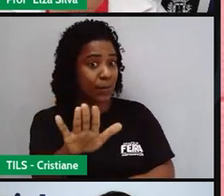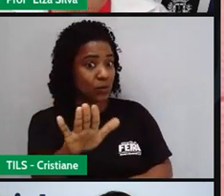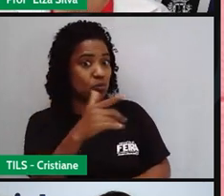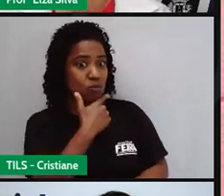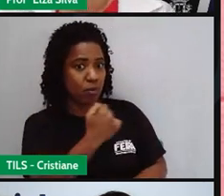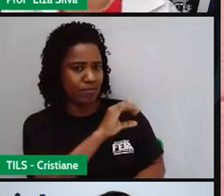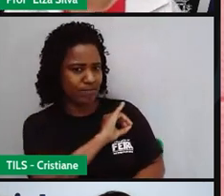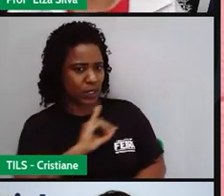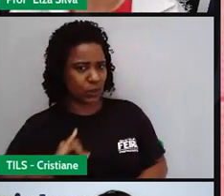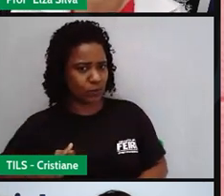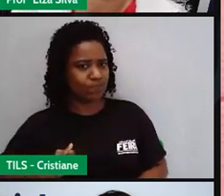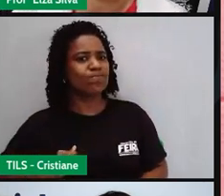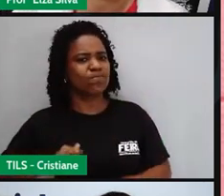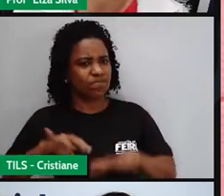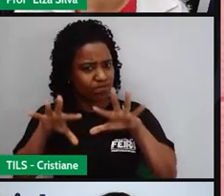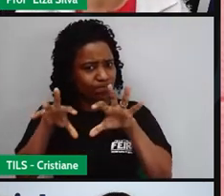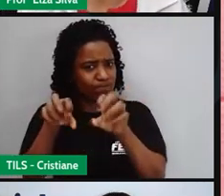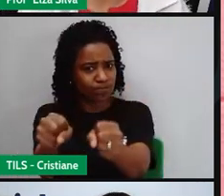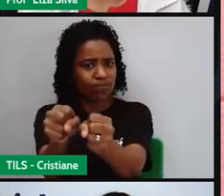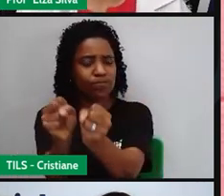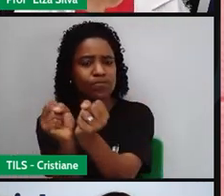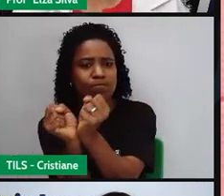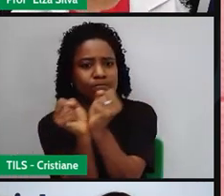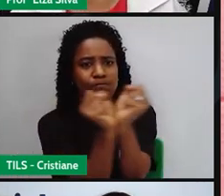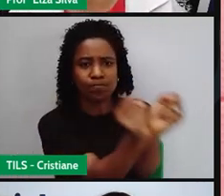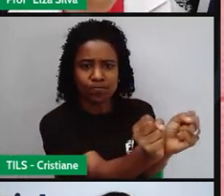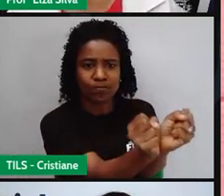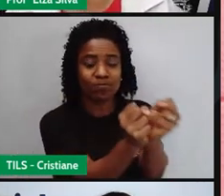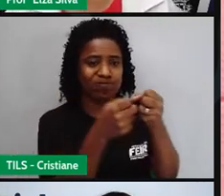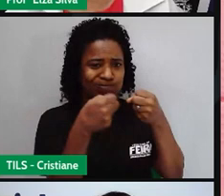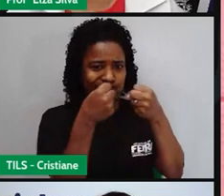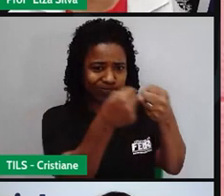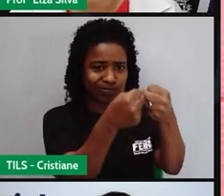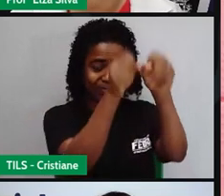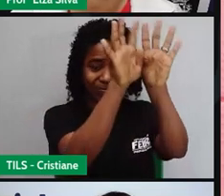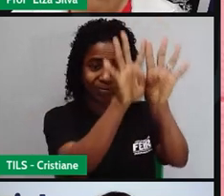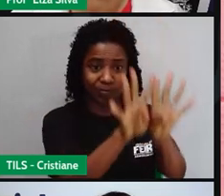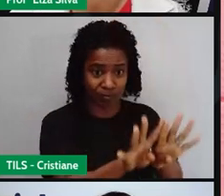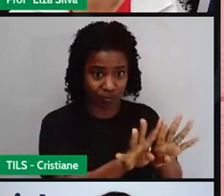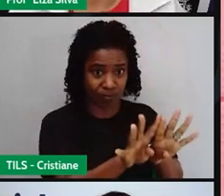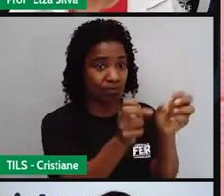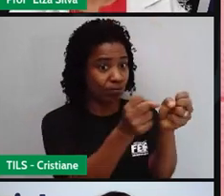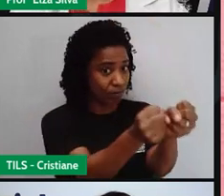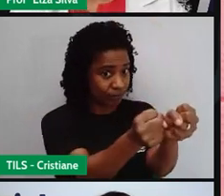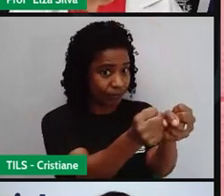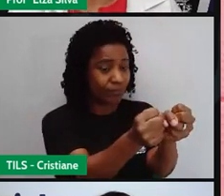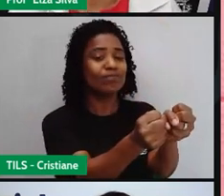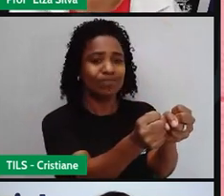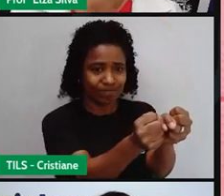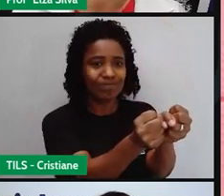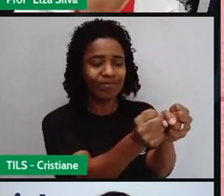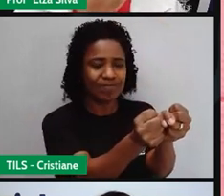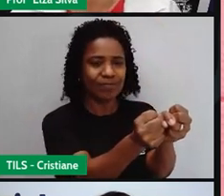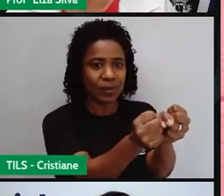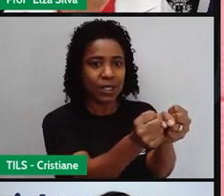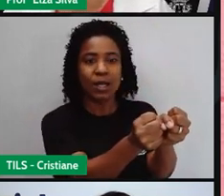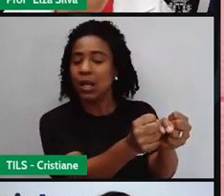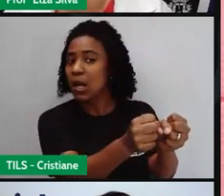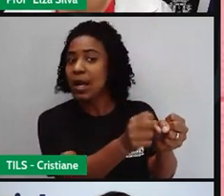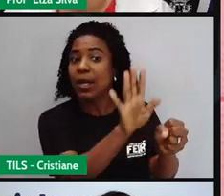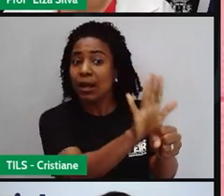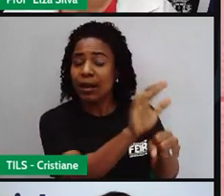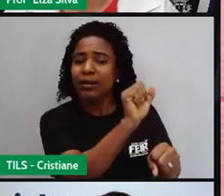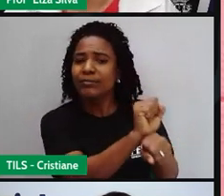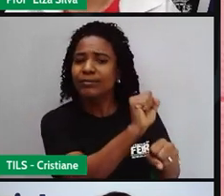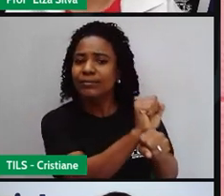morte. Mas antes da sua condenação ser efetivada, ele ficou preso durante algum